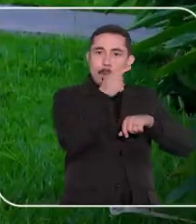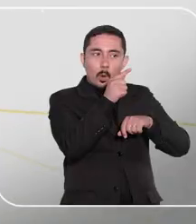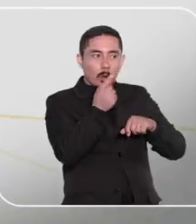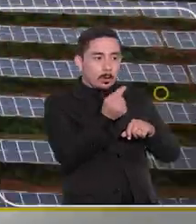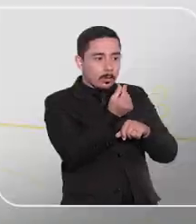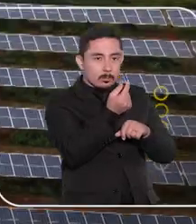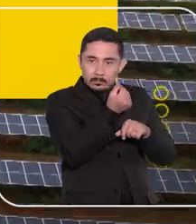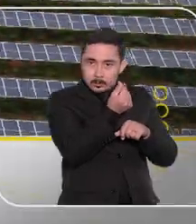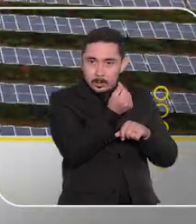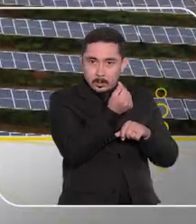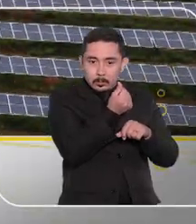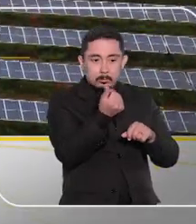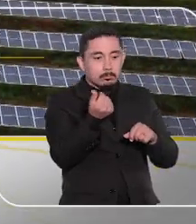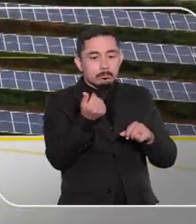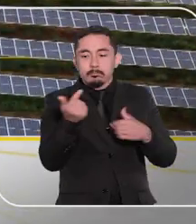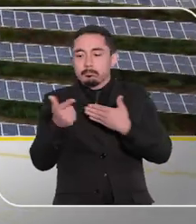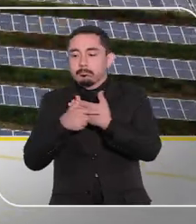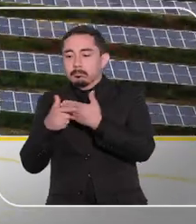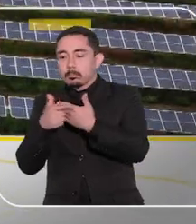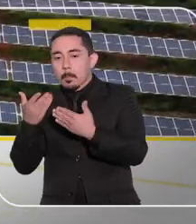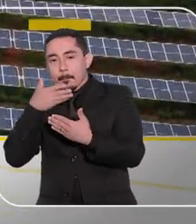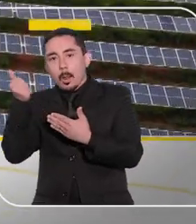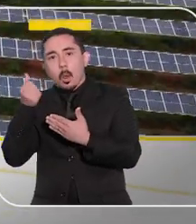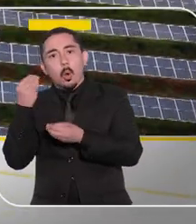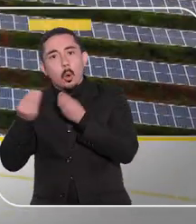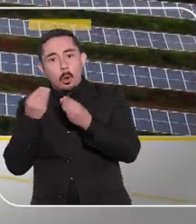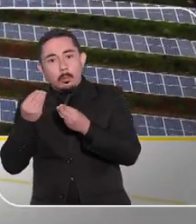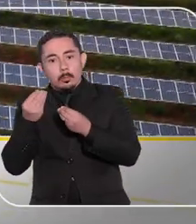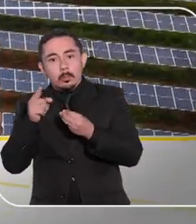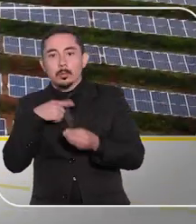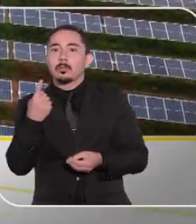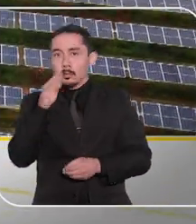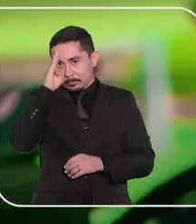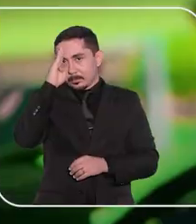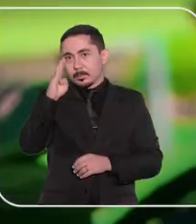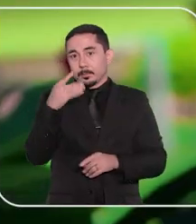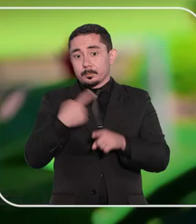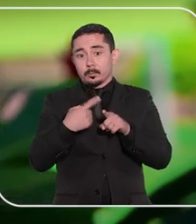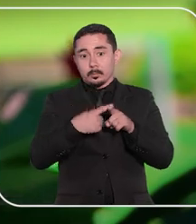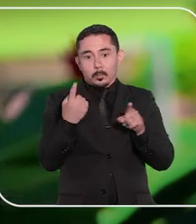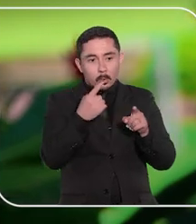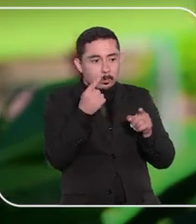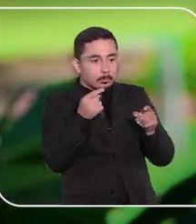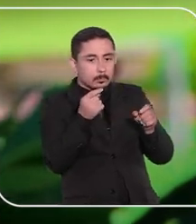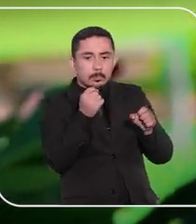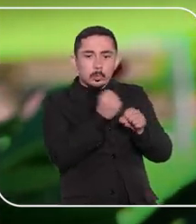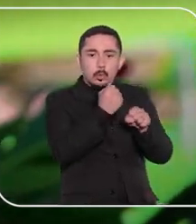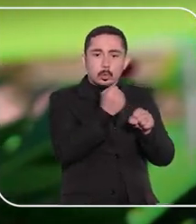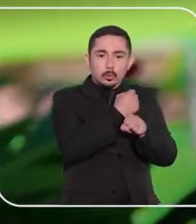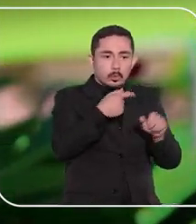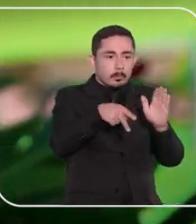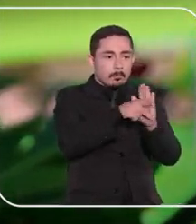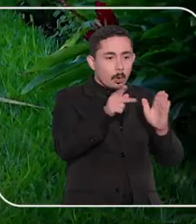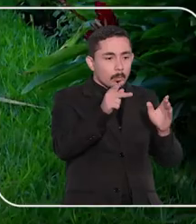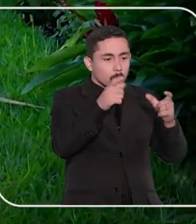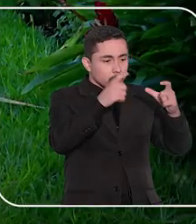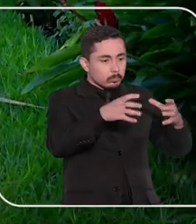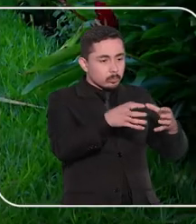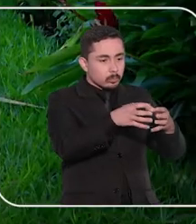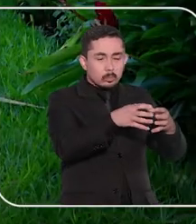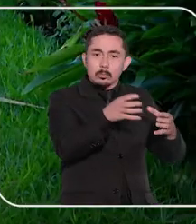gasto com eficiência do gasto e nós fomos pioneiros nesse processo primeiro ao montarmos uma unidade de